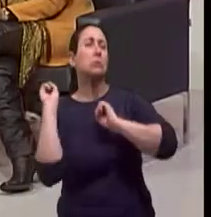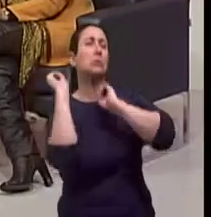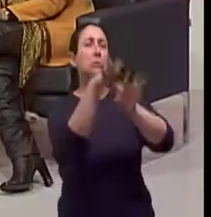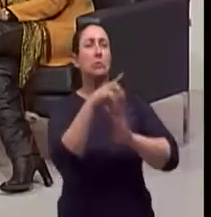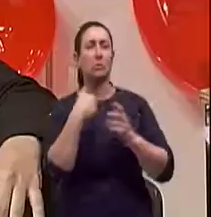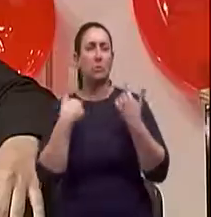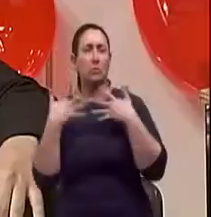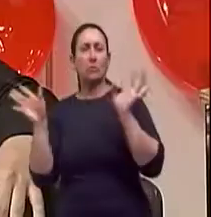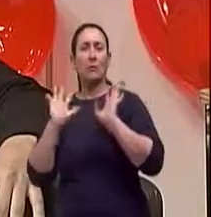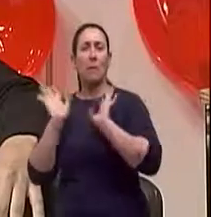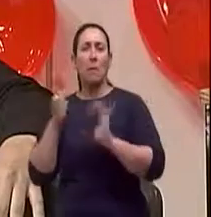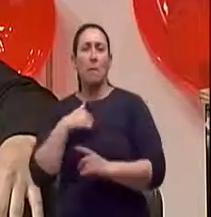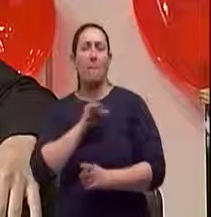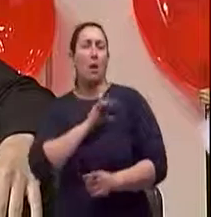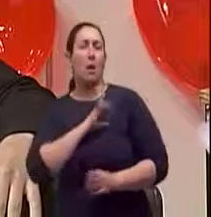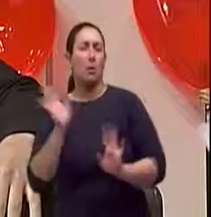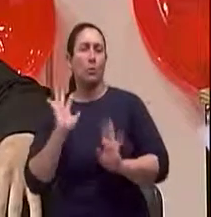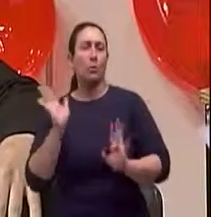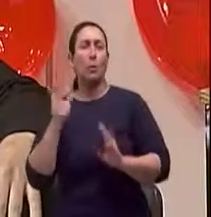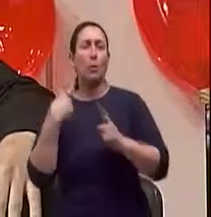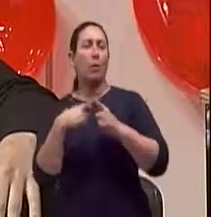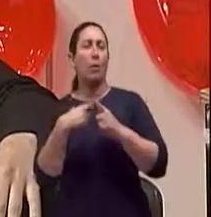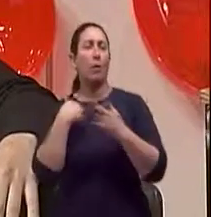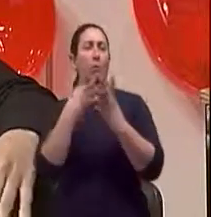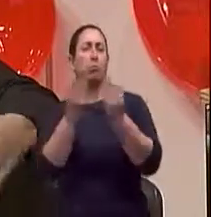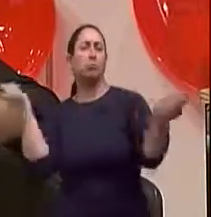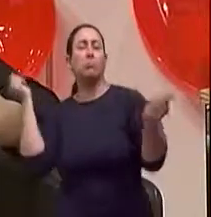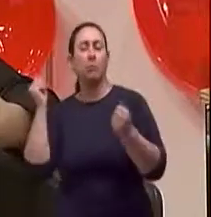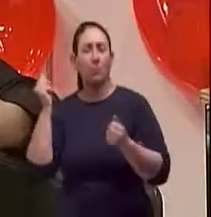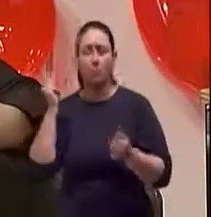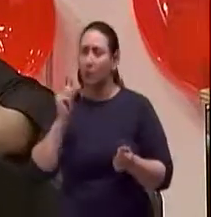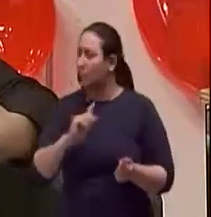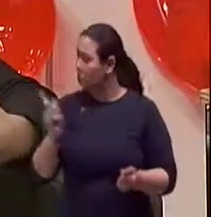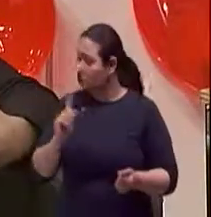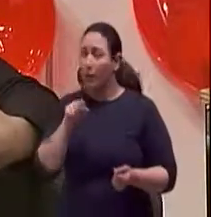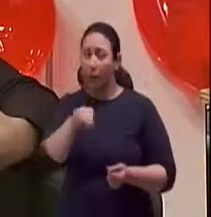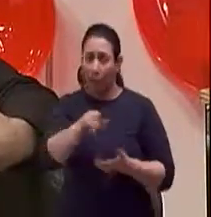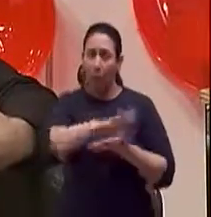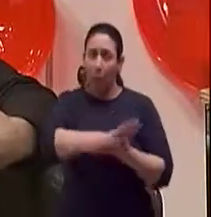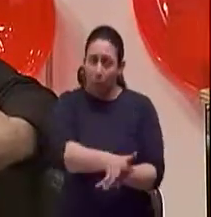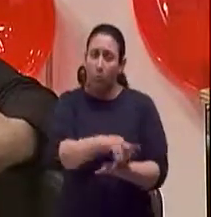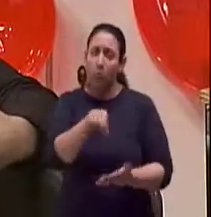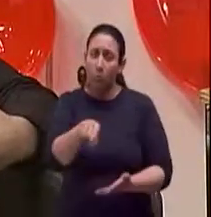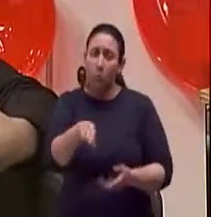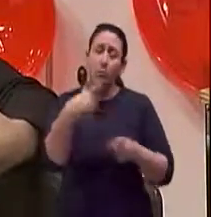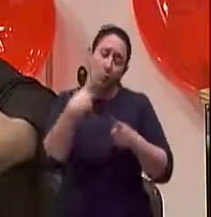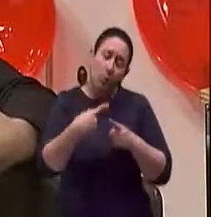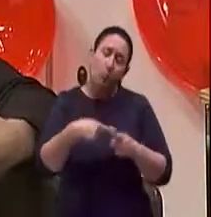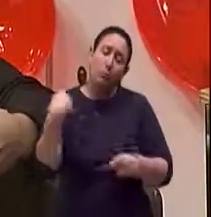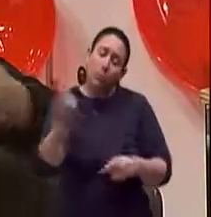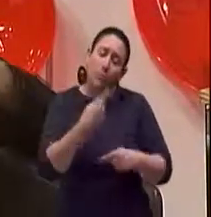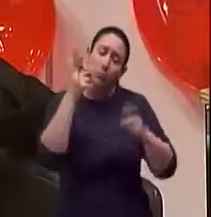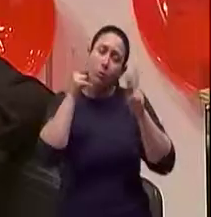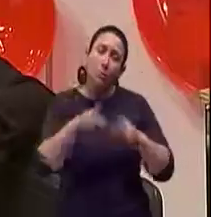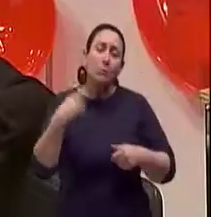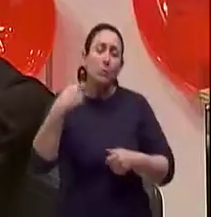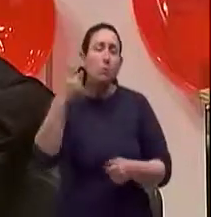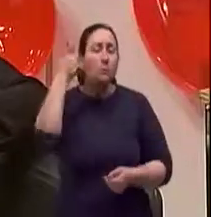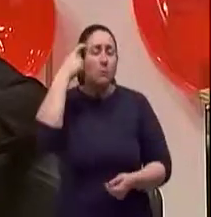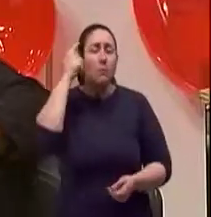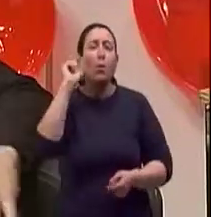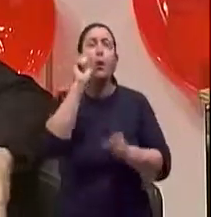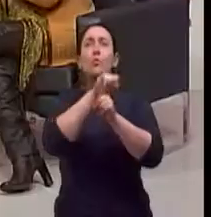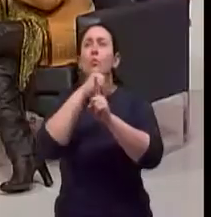Nem quero passar longe. Então isso ainda é aquela barreira do preconceito ou familiar, social e